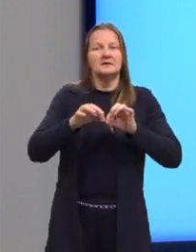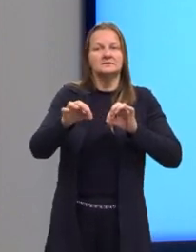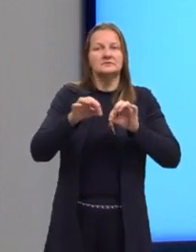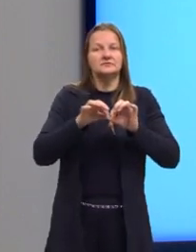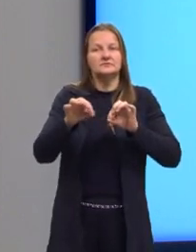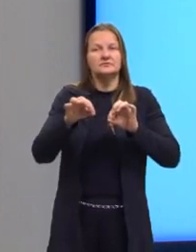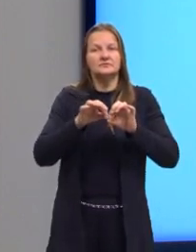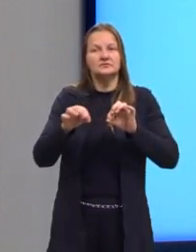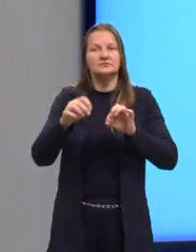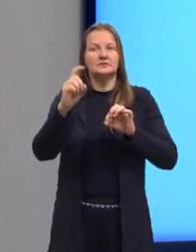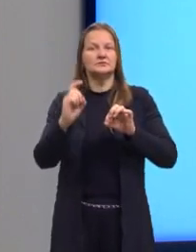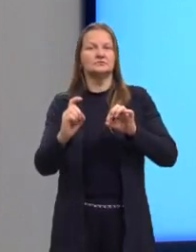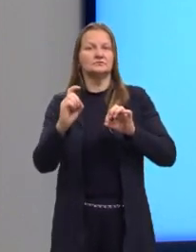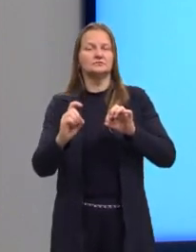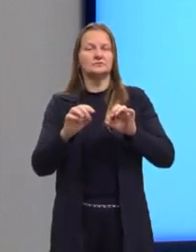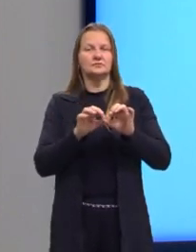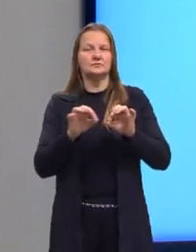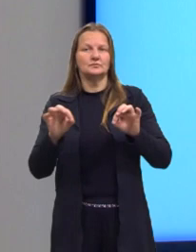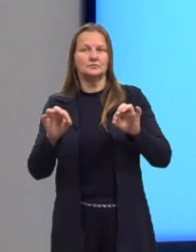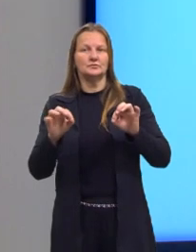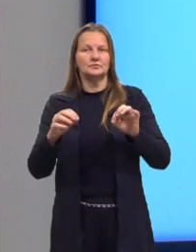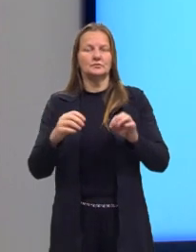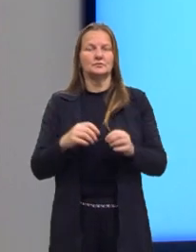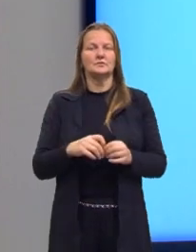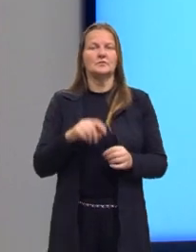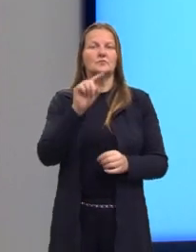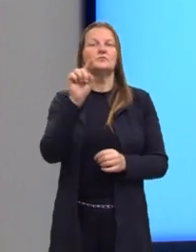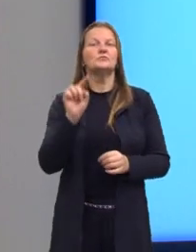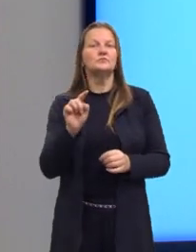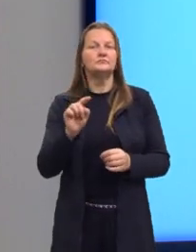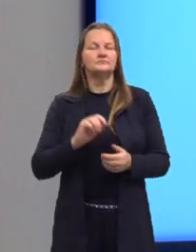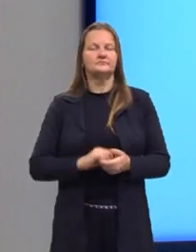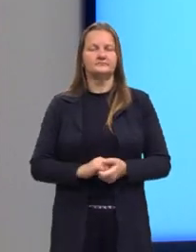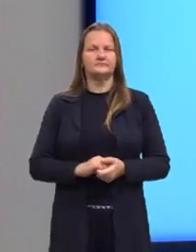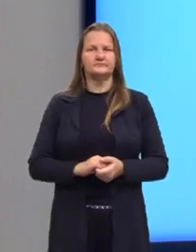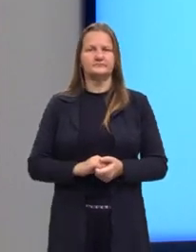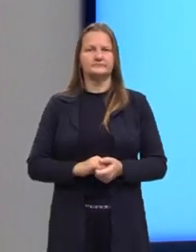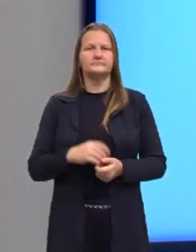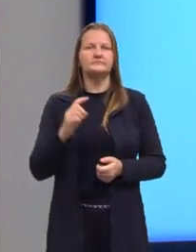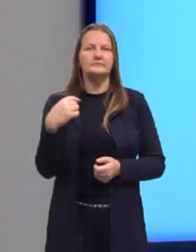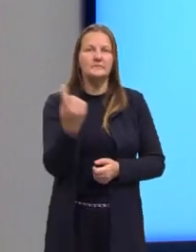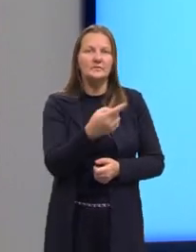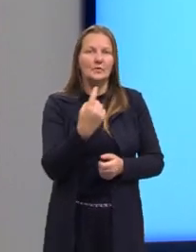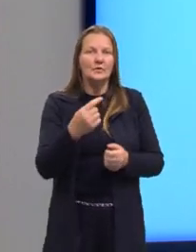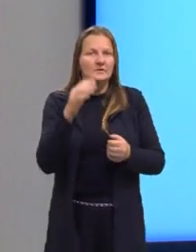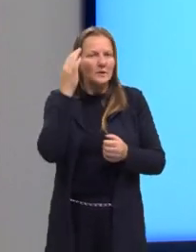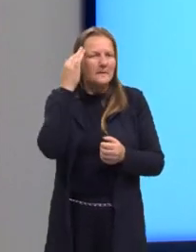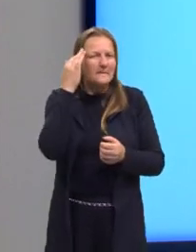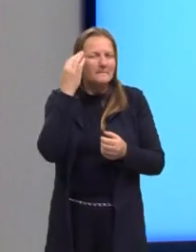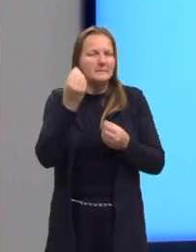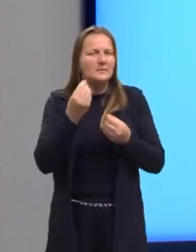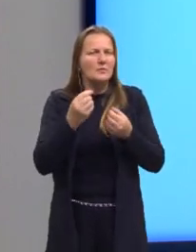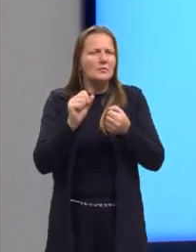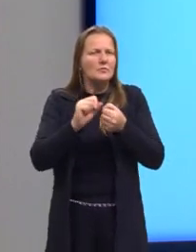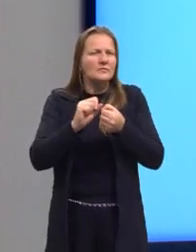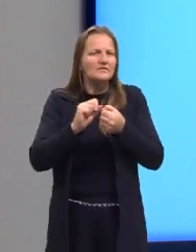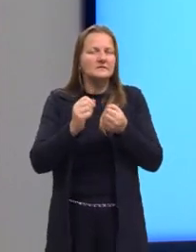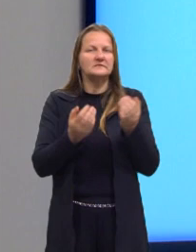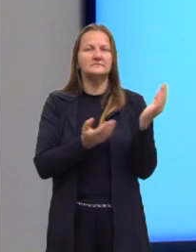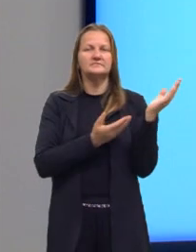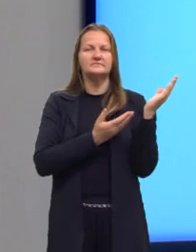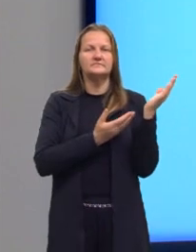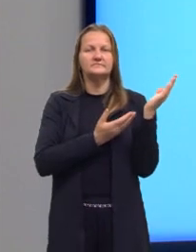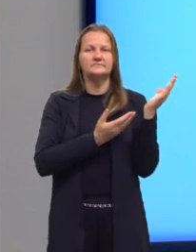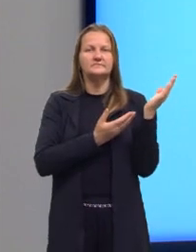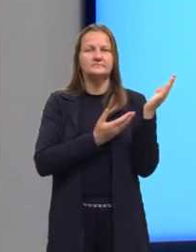dada por X, né? Então é um valor desconhecido, uma variável. Então isso que nós vamos levar em consideração e agora nós vamos